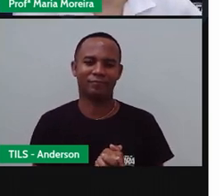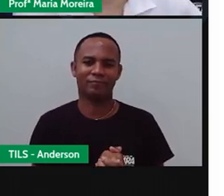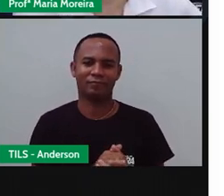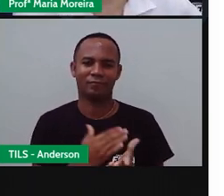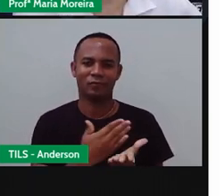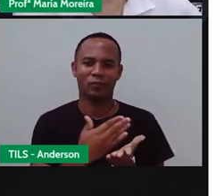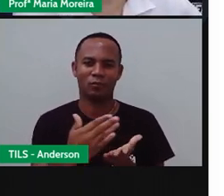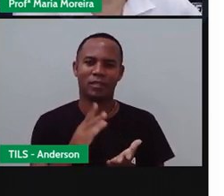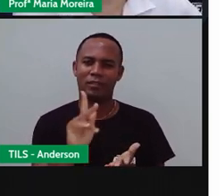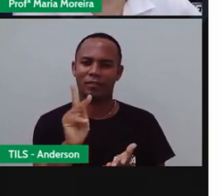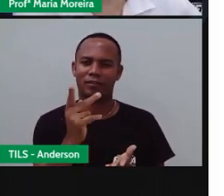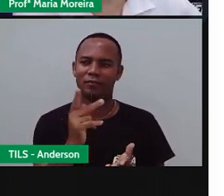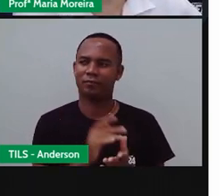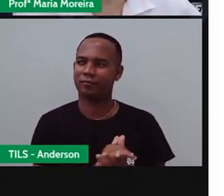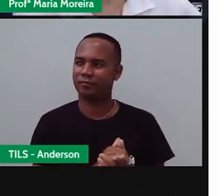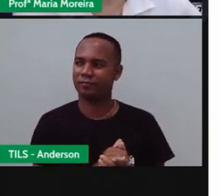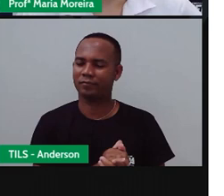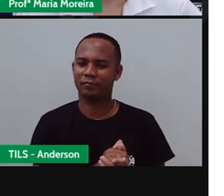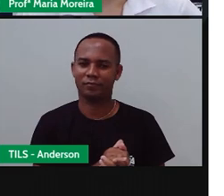Isso aí